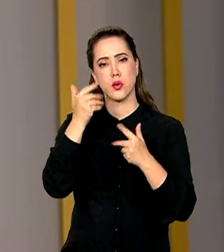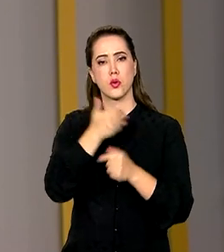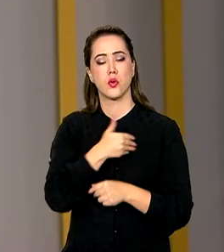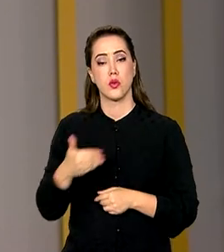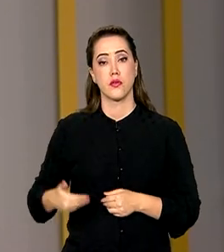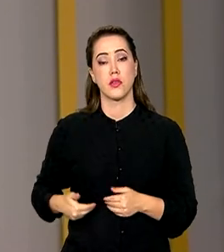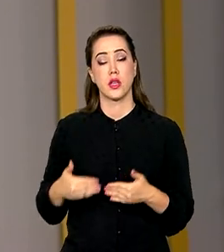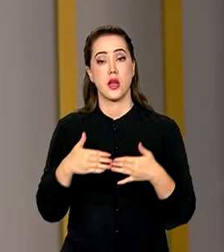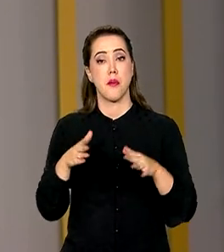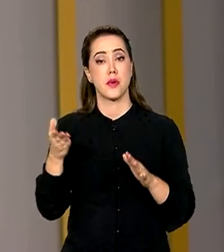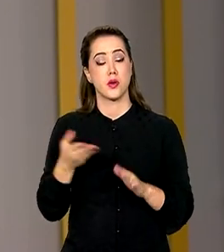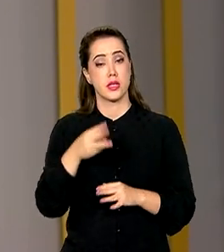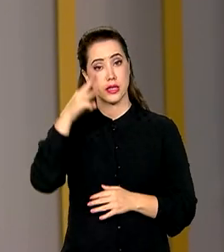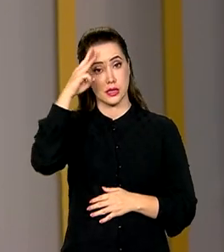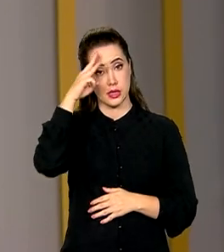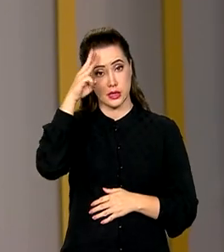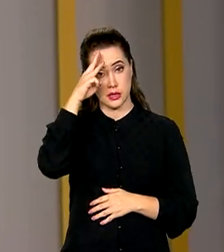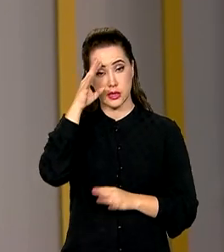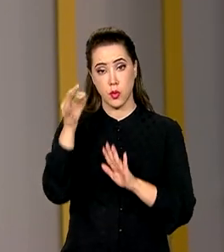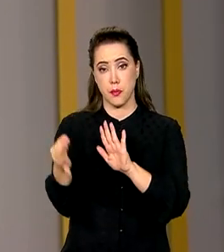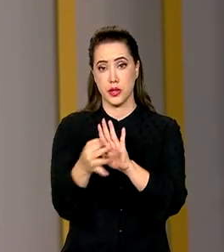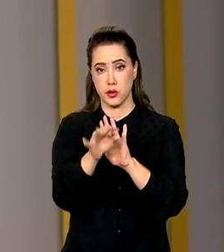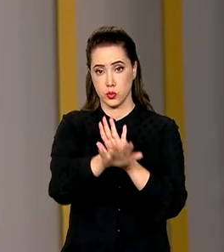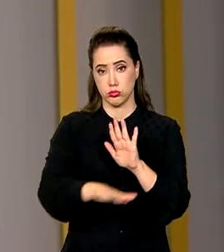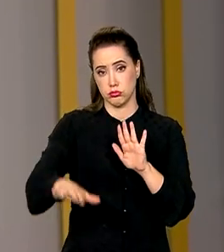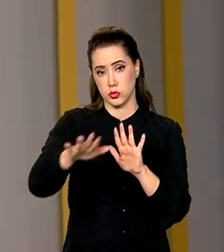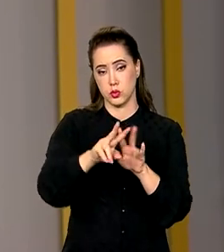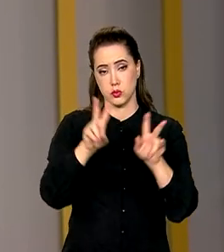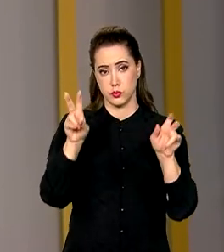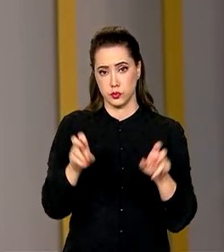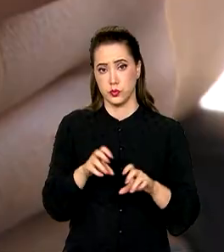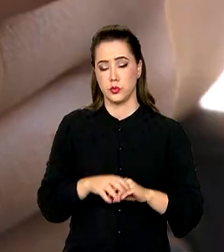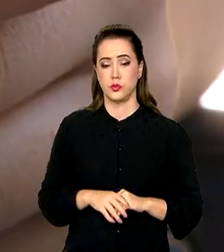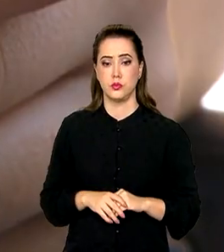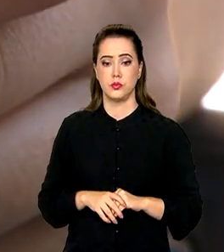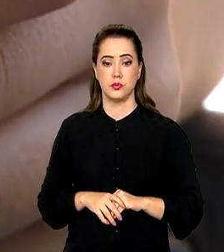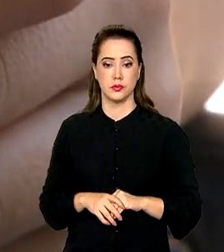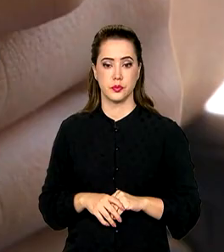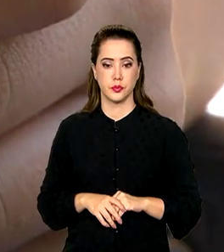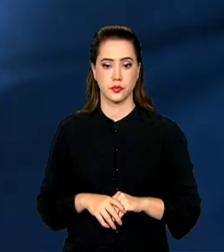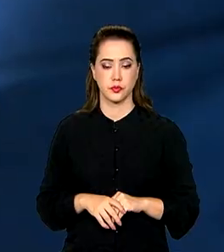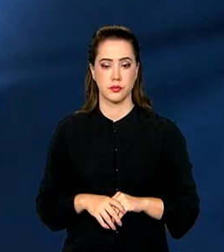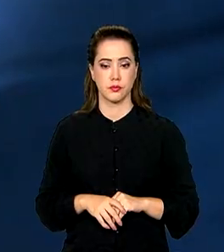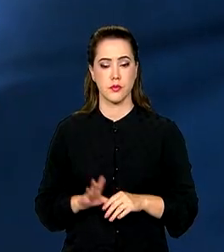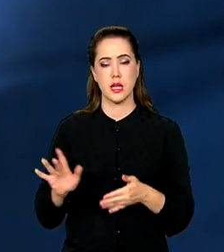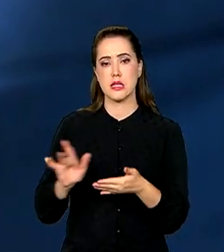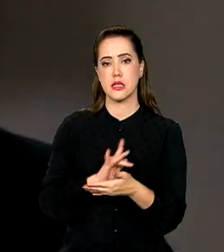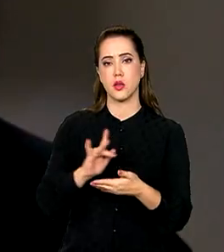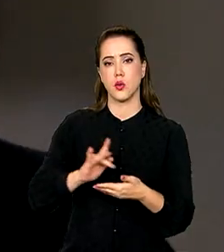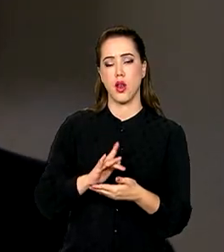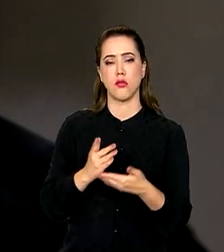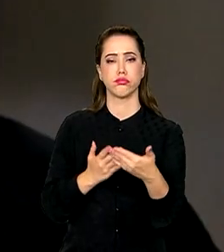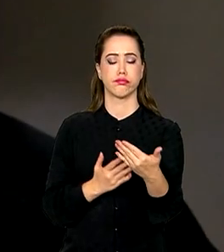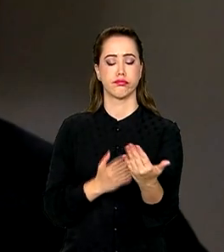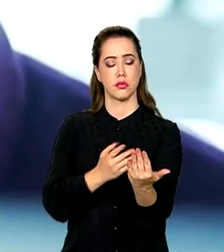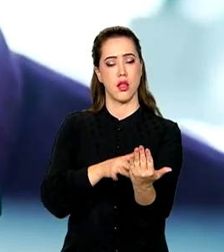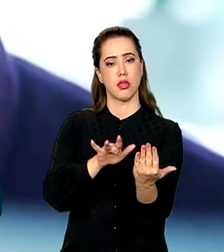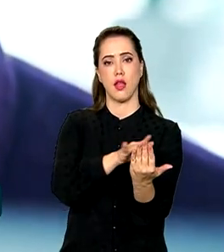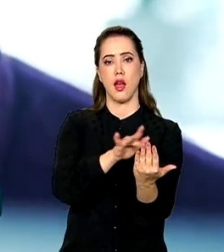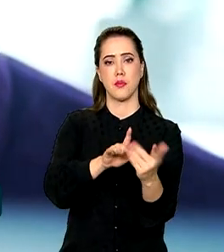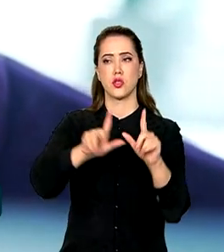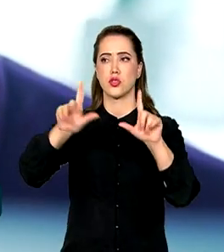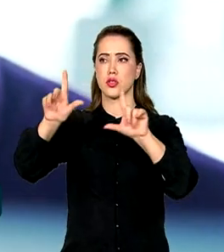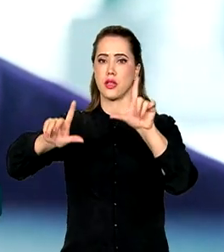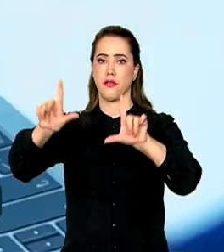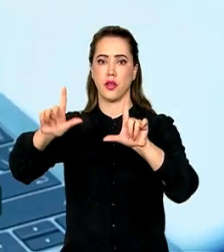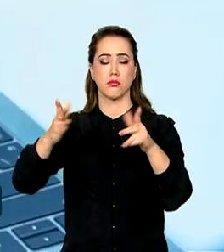governo abriu nesta terça-feira uma consulta pública sobre o tema. Celular, tablet, televisão. As